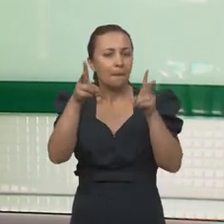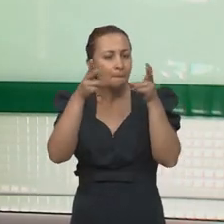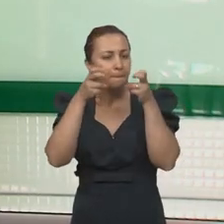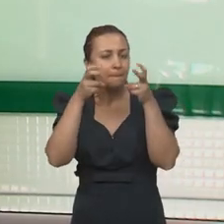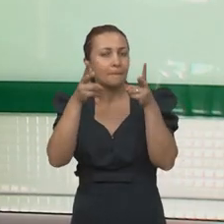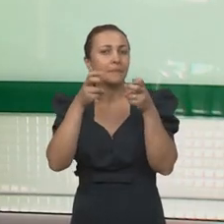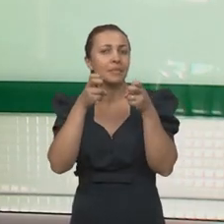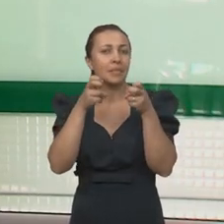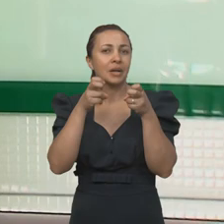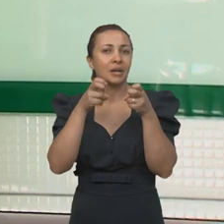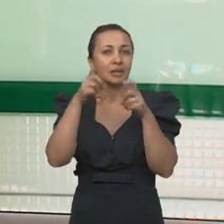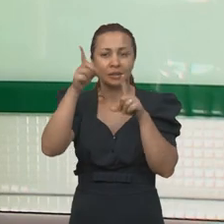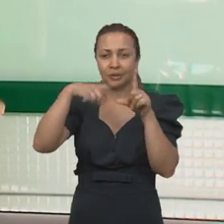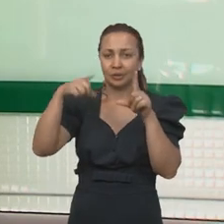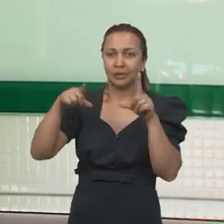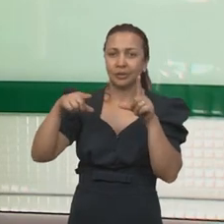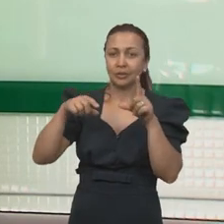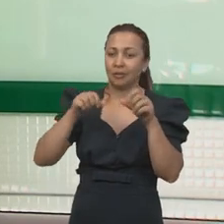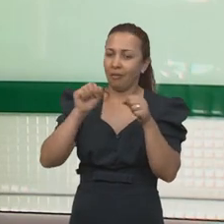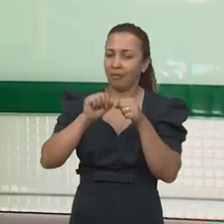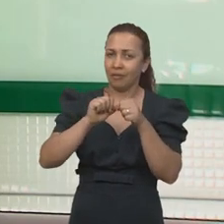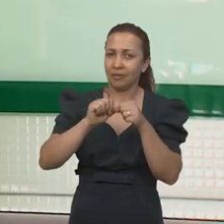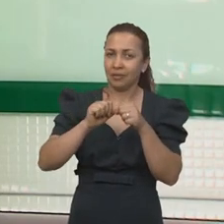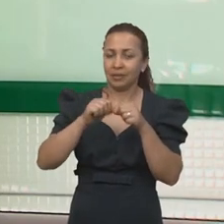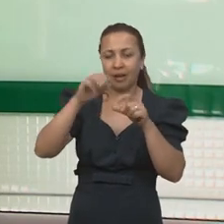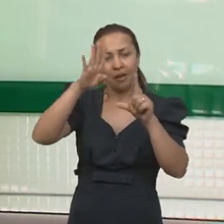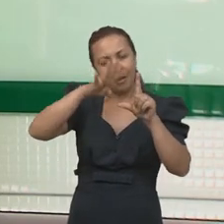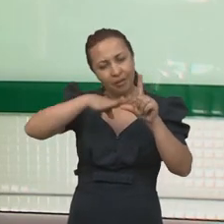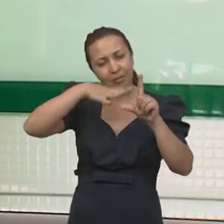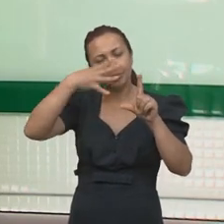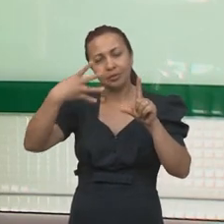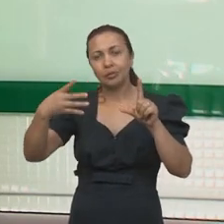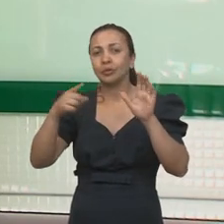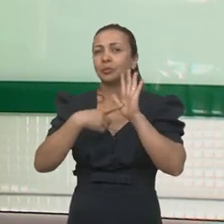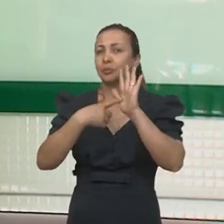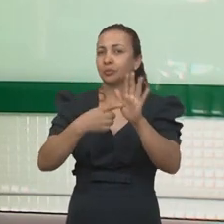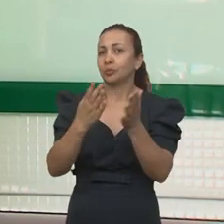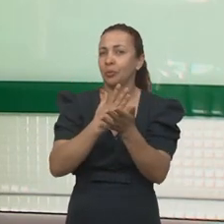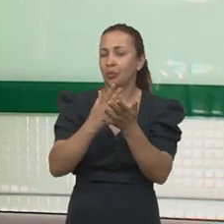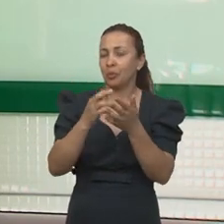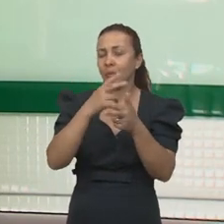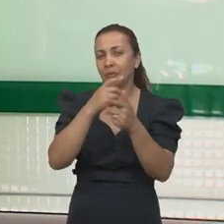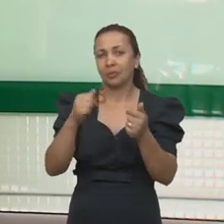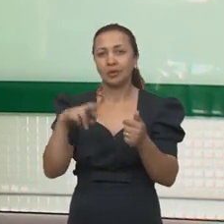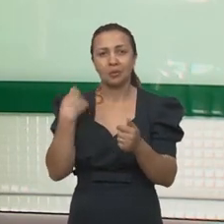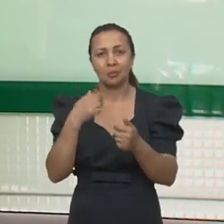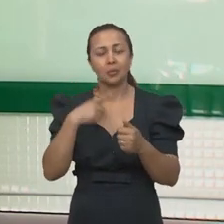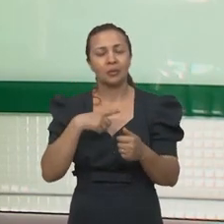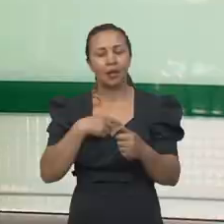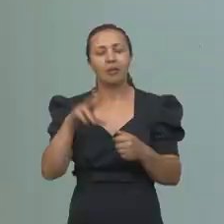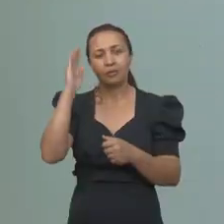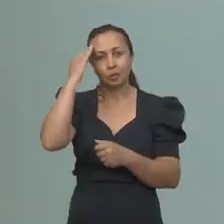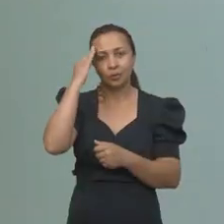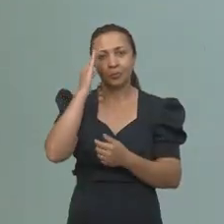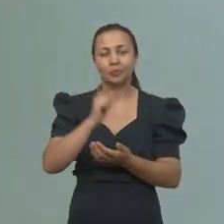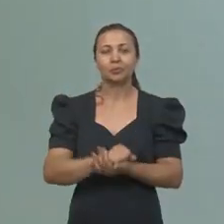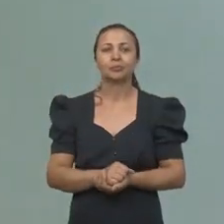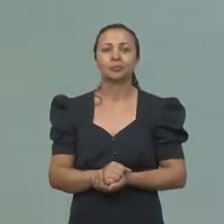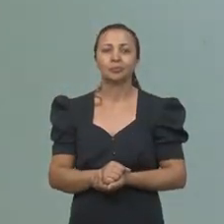perceber que esses dados, na verdade, vão montar gráficos, vão mostrar alguma coisa, que a gente pode tirar alguma conclusão disso.